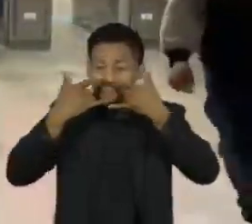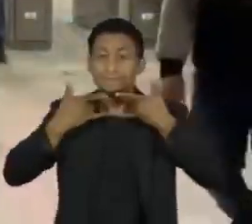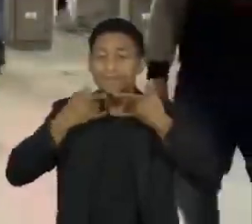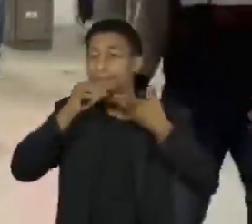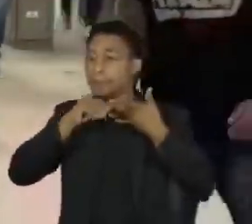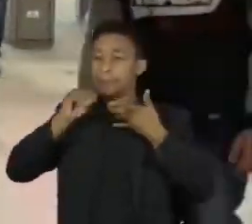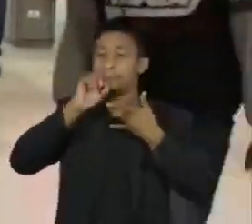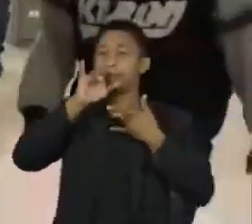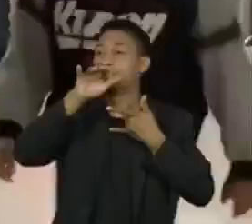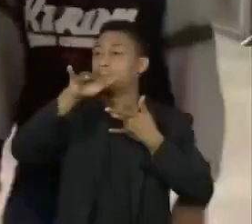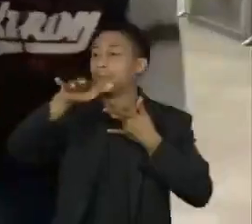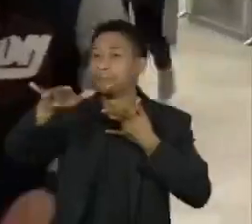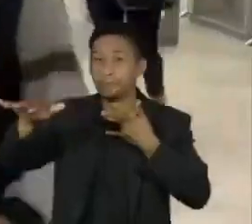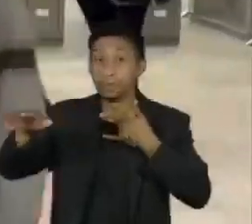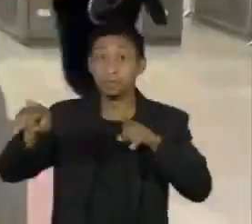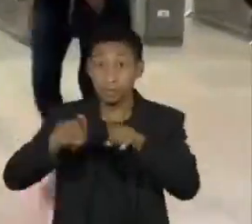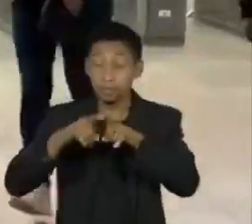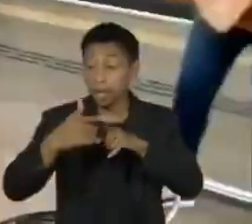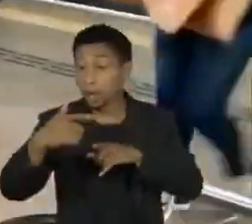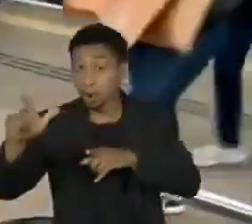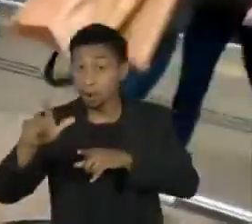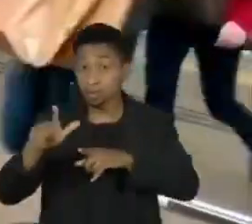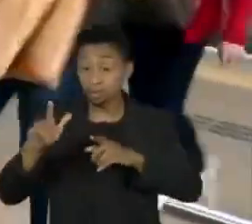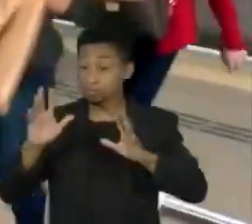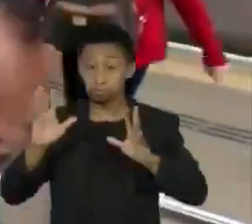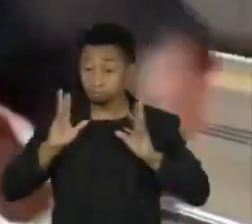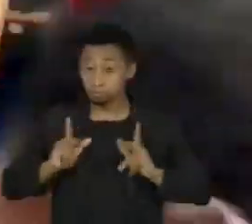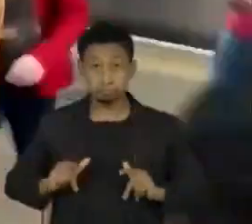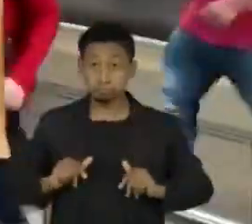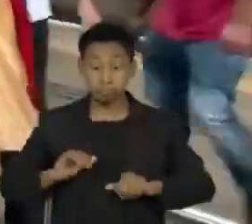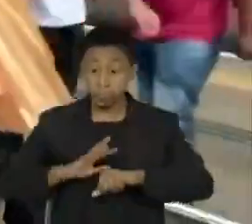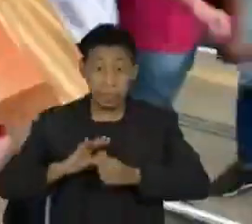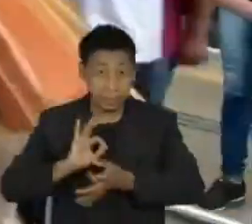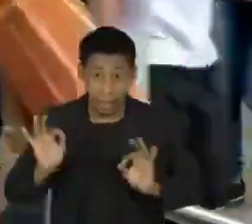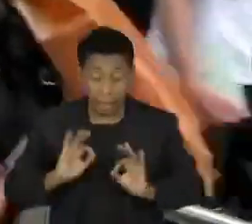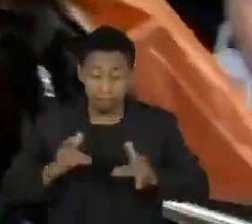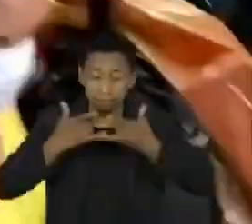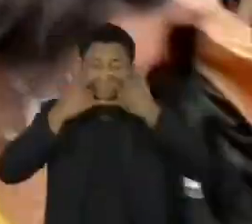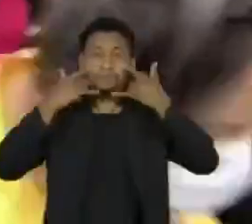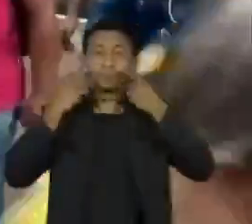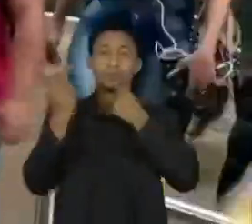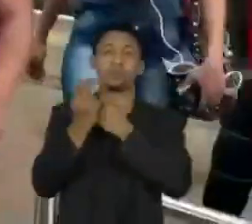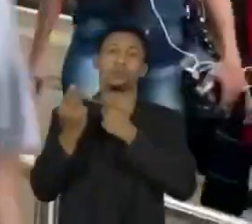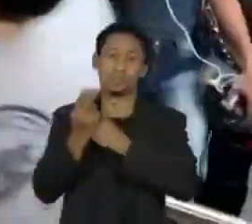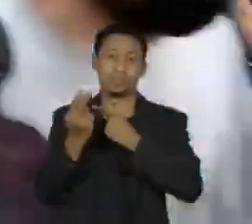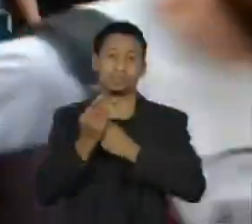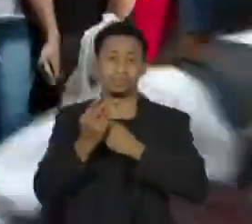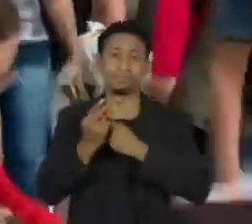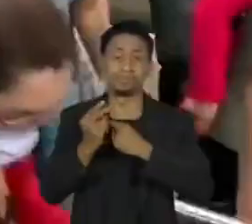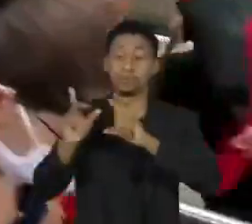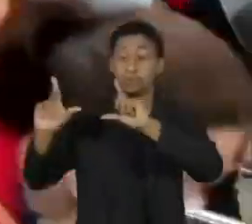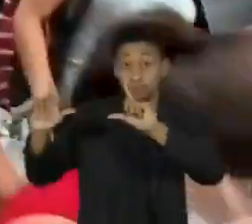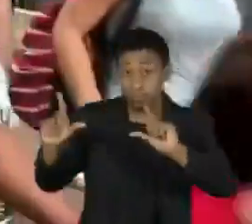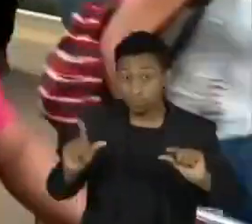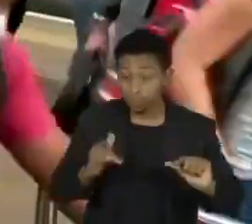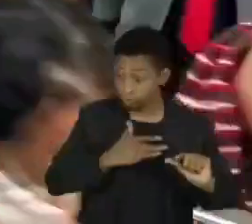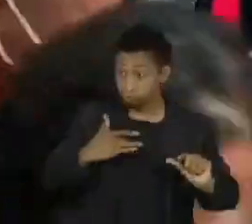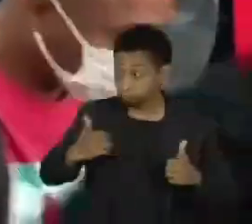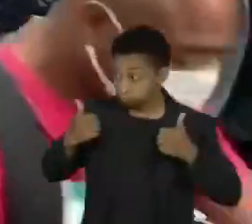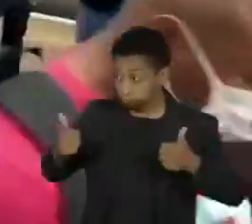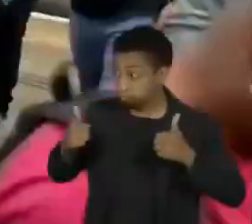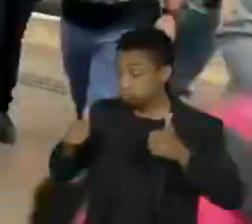quanto para aquelas pessoas que recebem, que é o que mostra esse estudo, diminuindo a chance de uma pessoa que está saudável receber uma